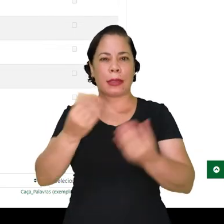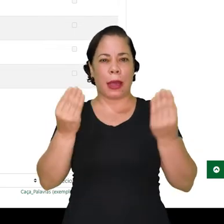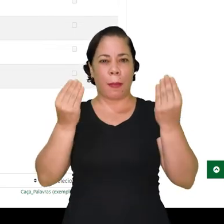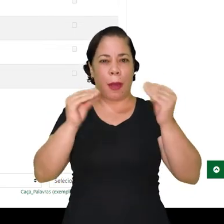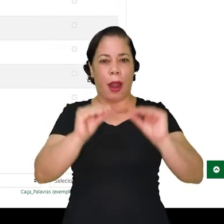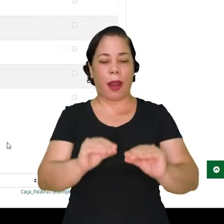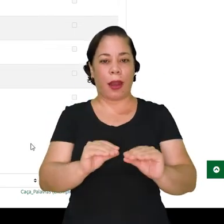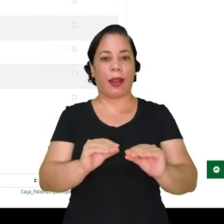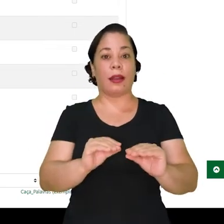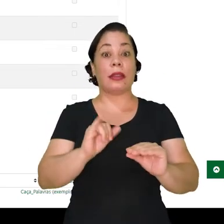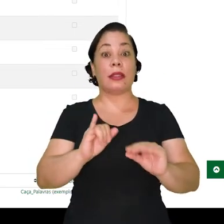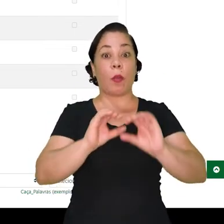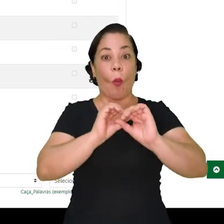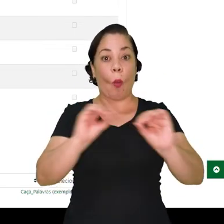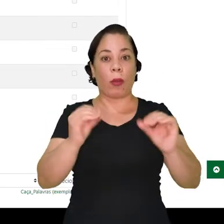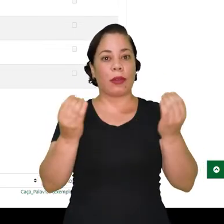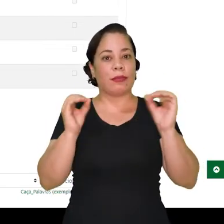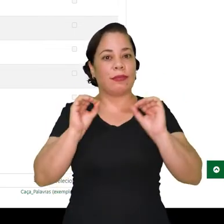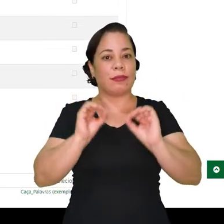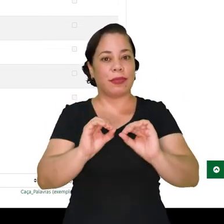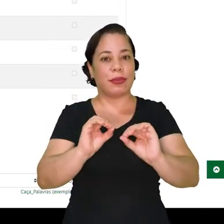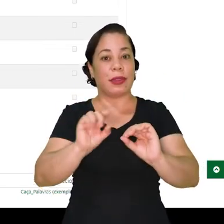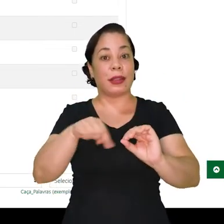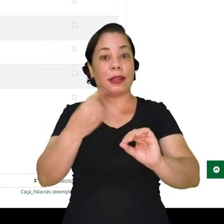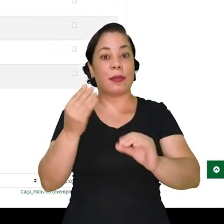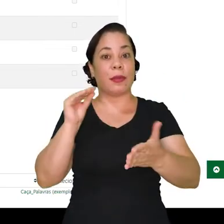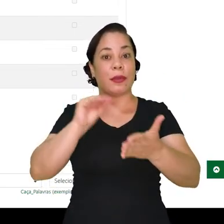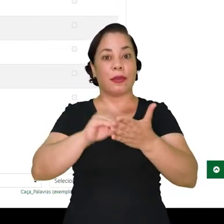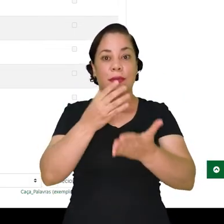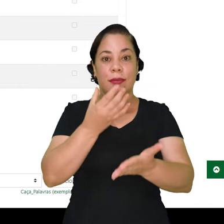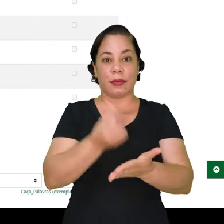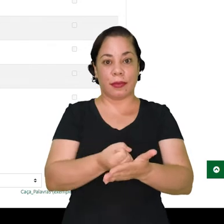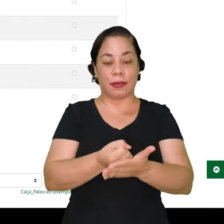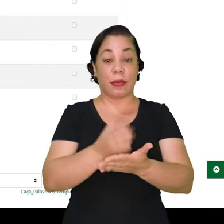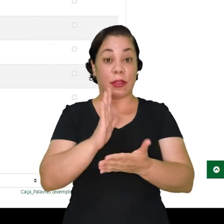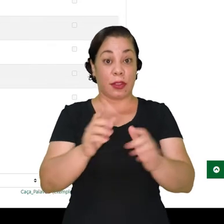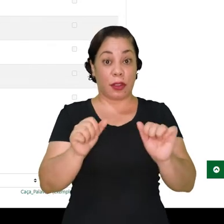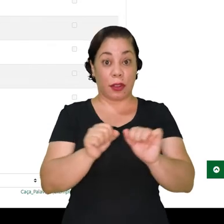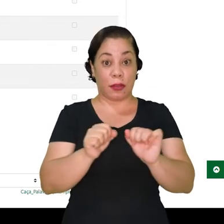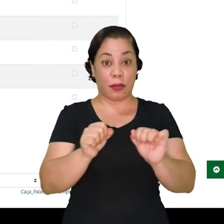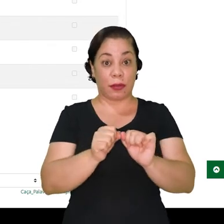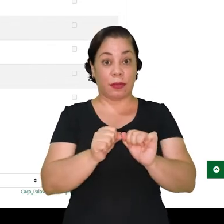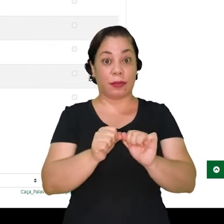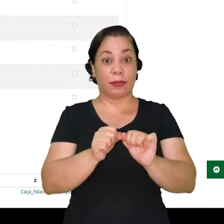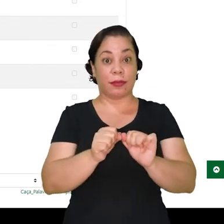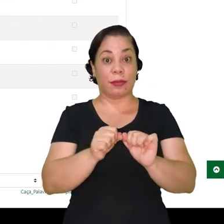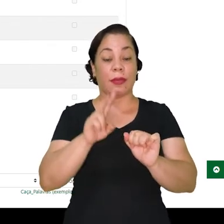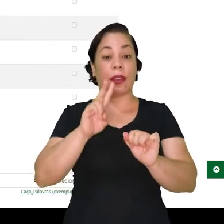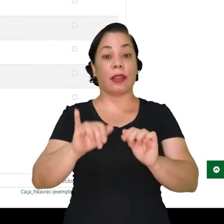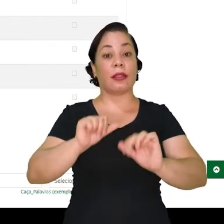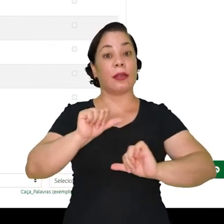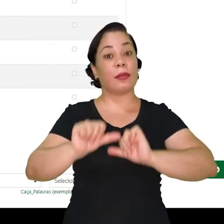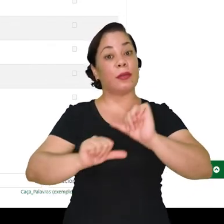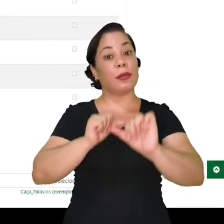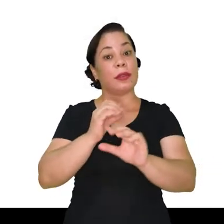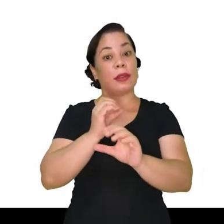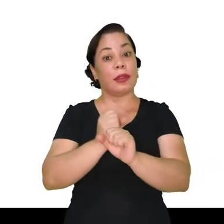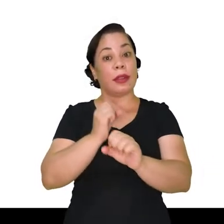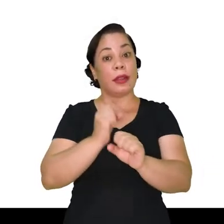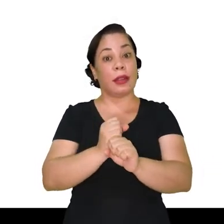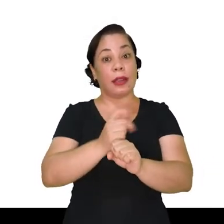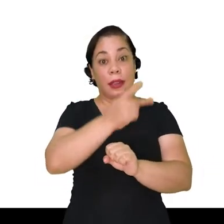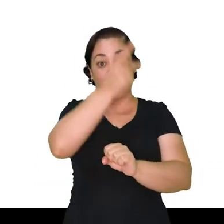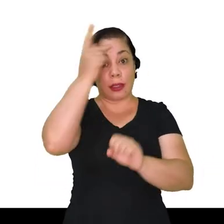vazias, inserir o valor zero. E vou clicar em salvar. Quando eu fizer isso, vai alterar a